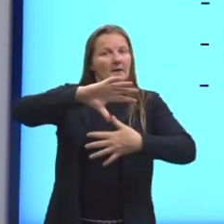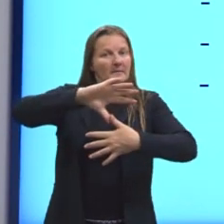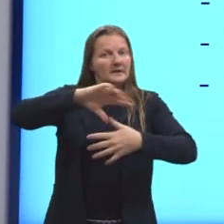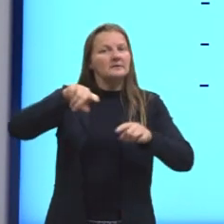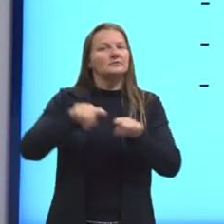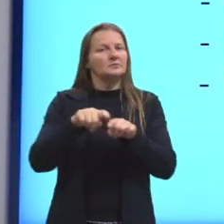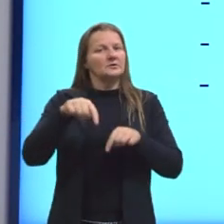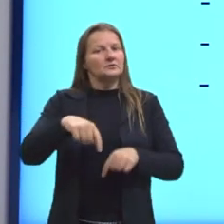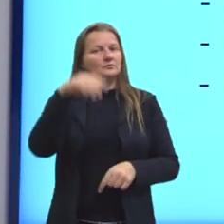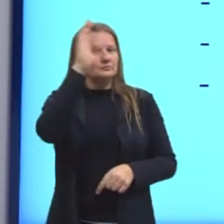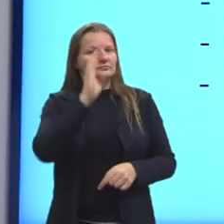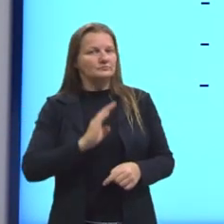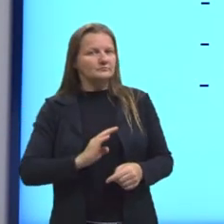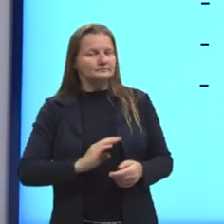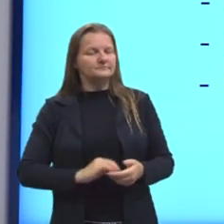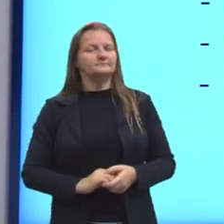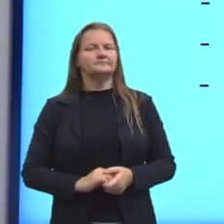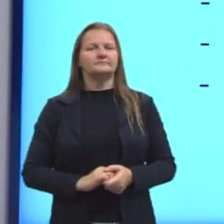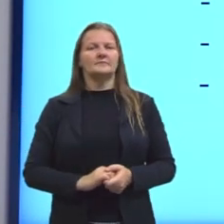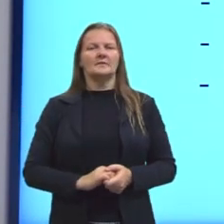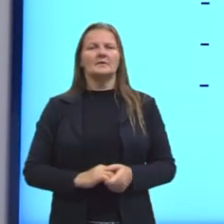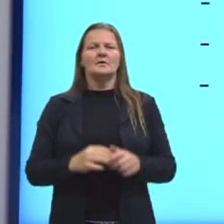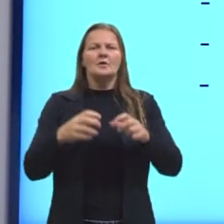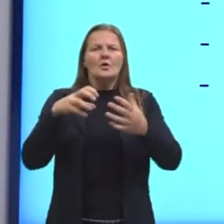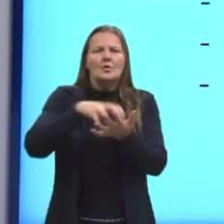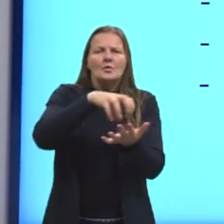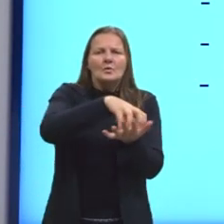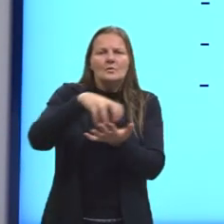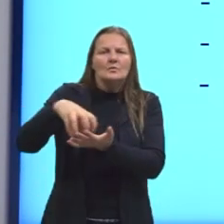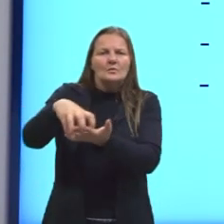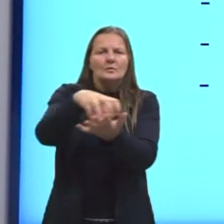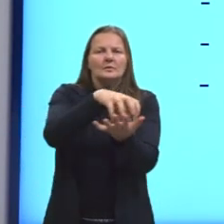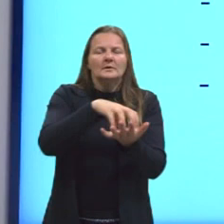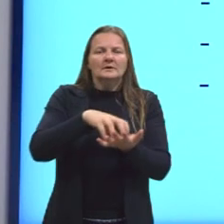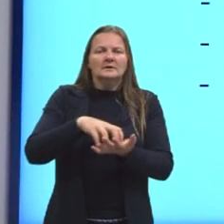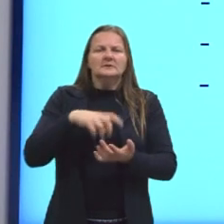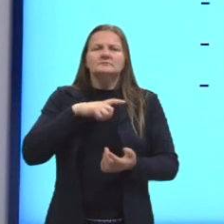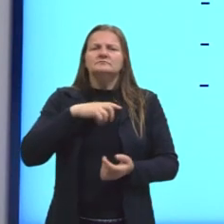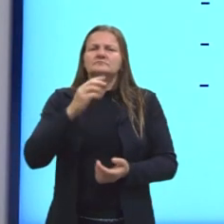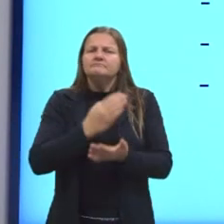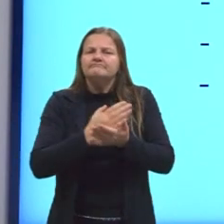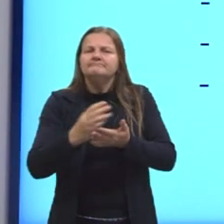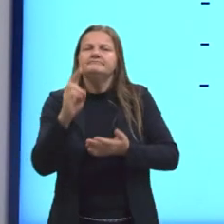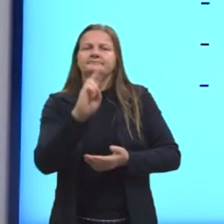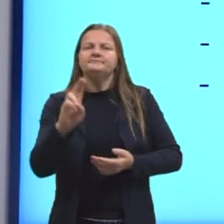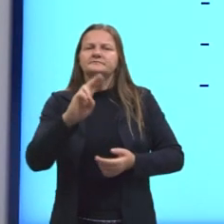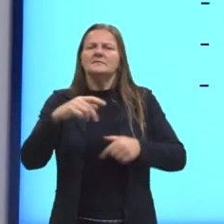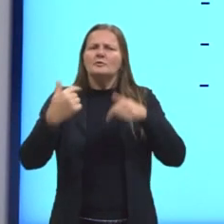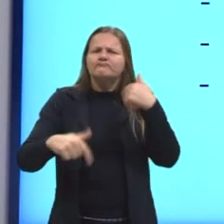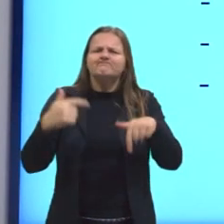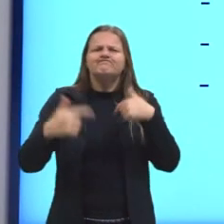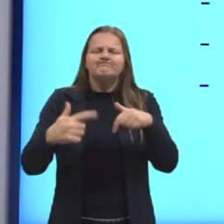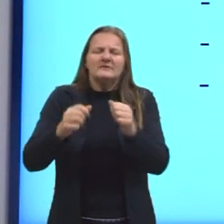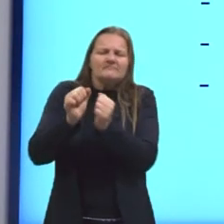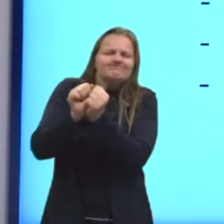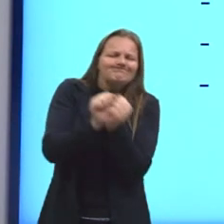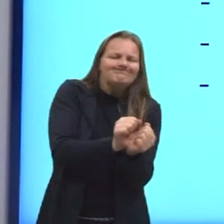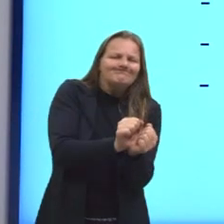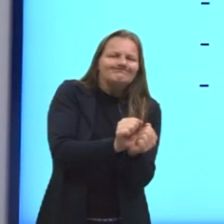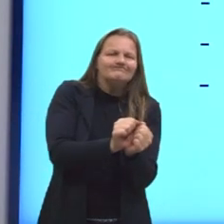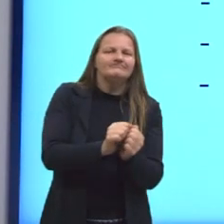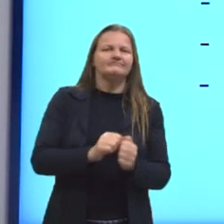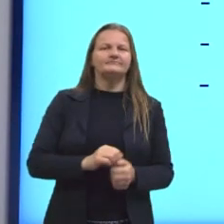o Brasil. E nessas colônias, eles começaram a utilizar mão de obra escravizada,